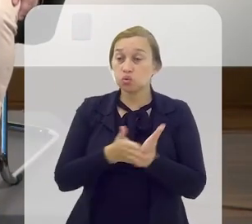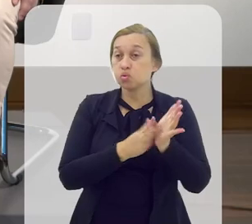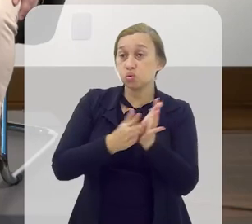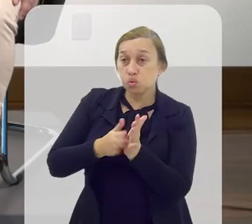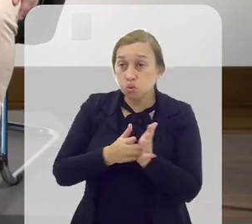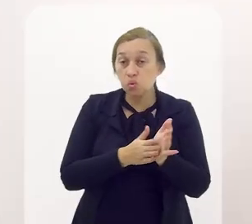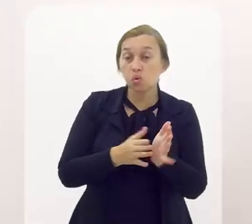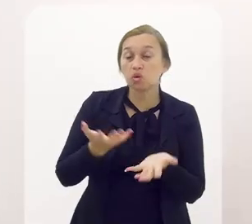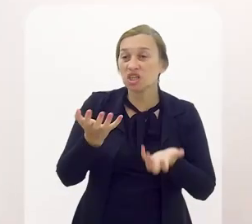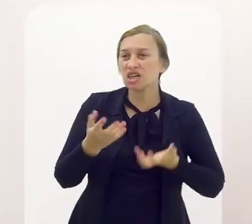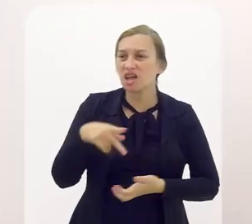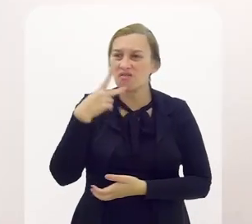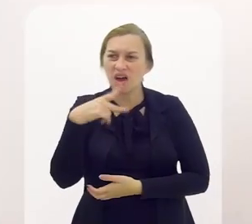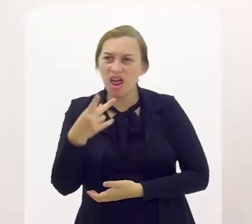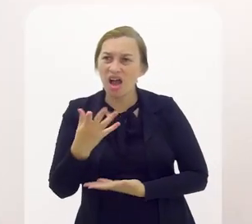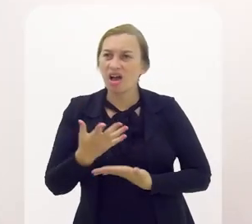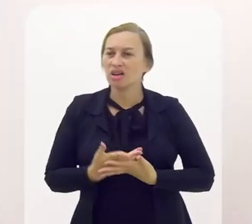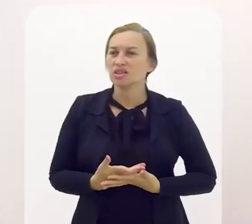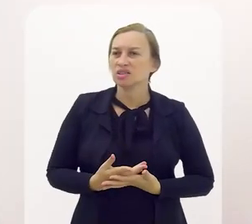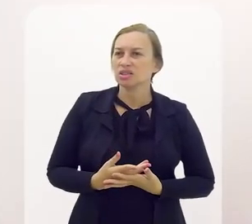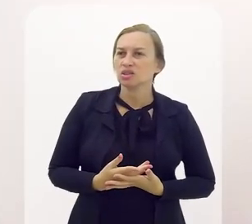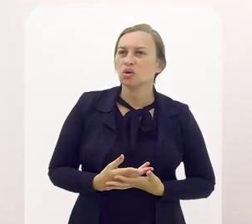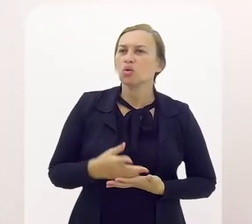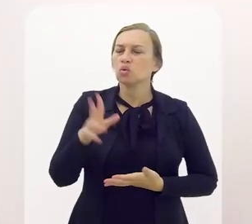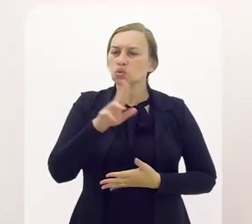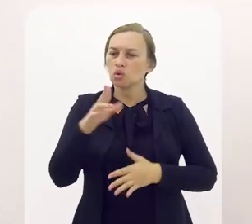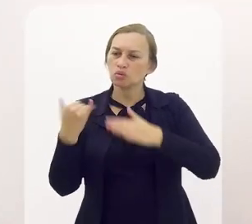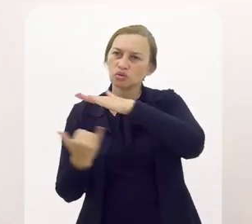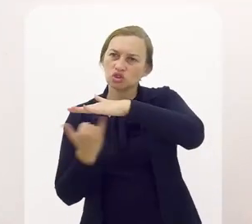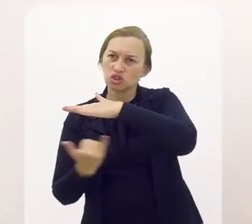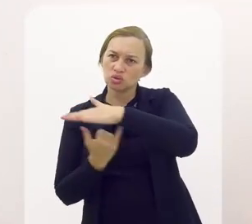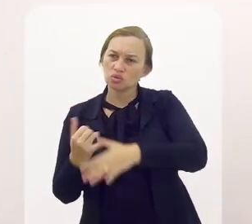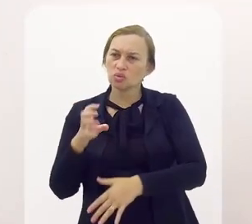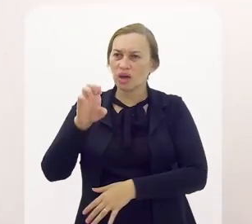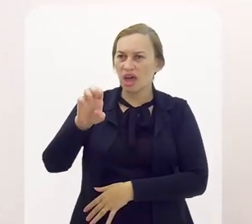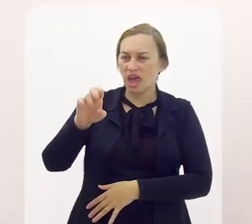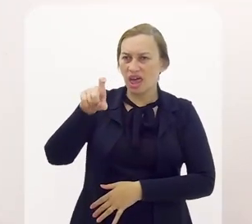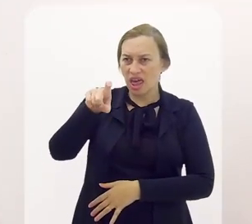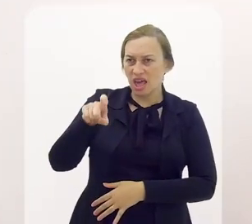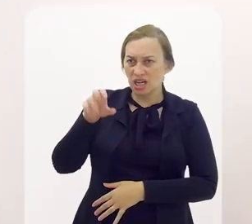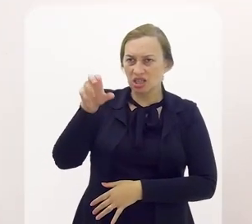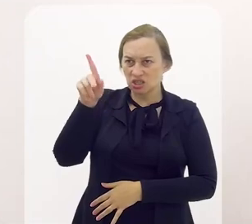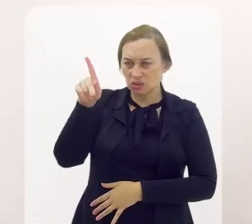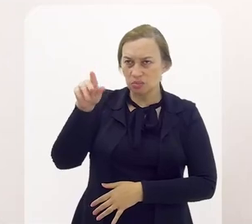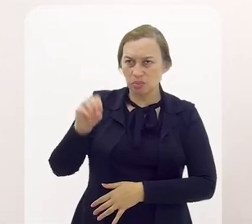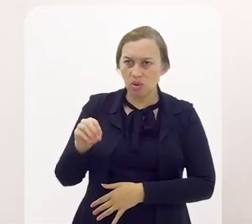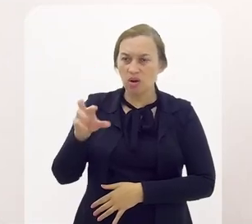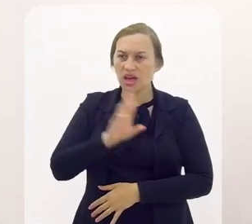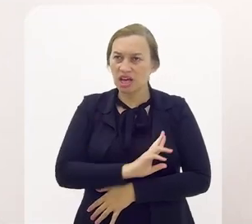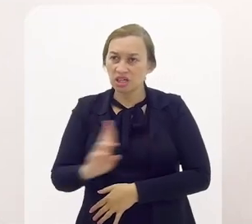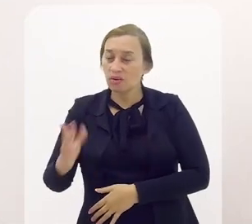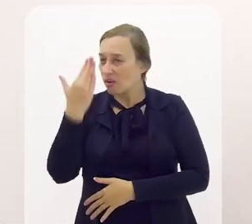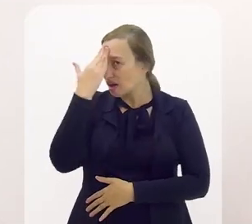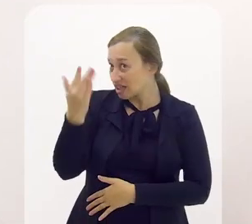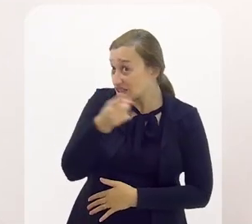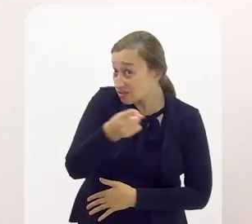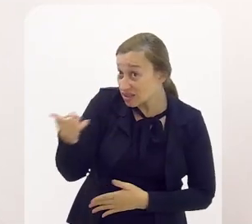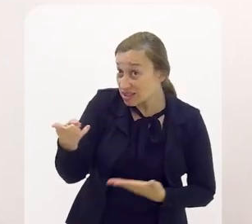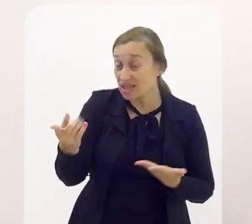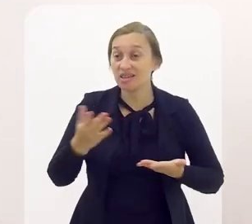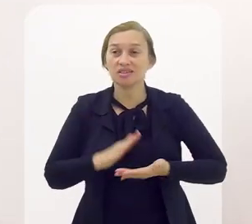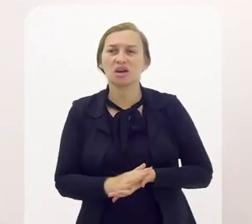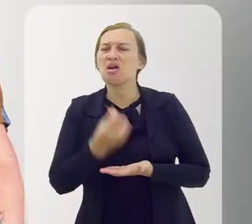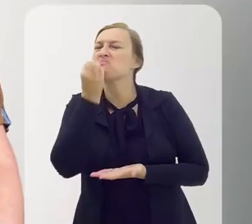samba. O samba é lindíssimo. E queria te dizer que, em nome do Instituto Expo Religião, eu agradeço a